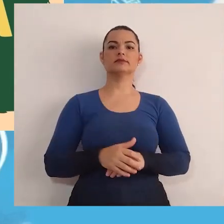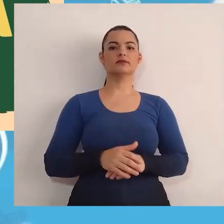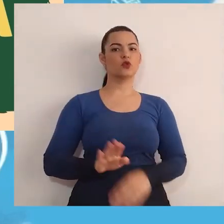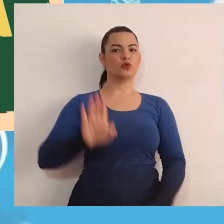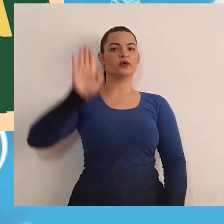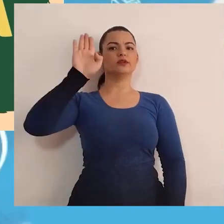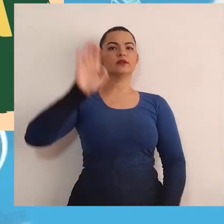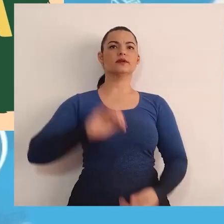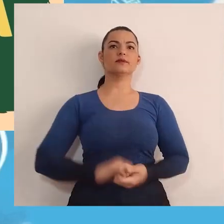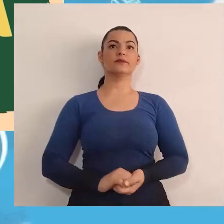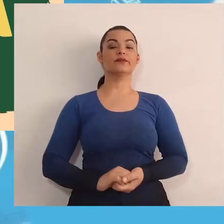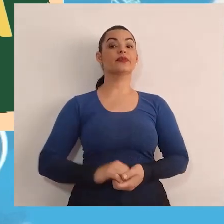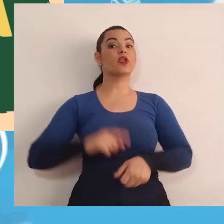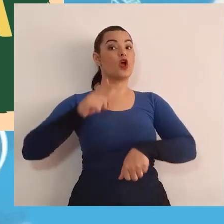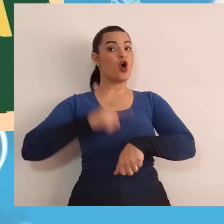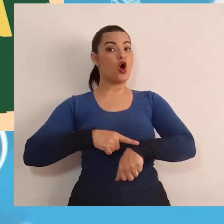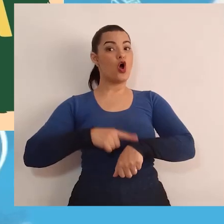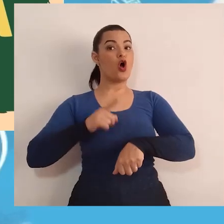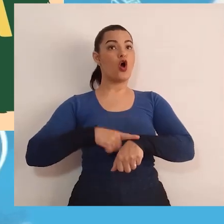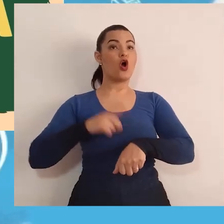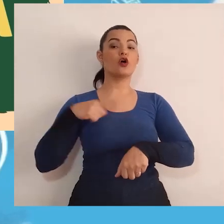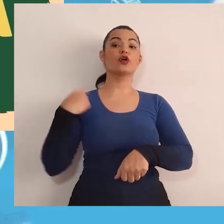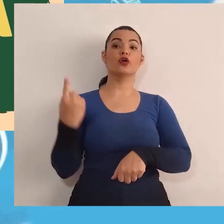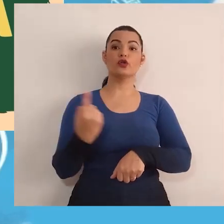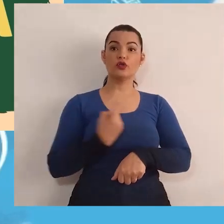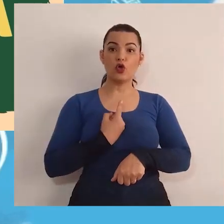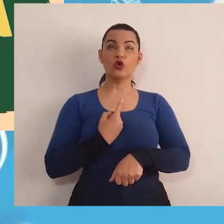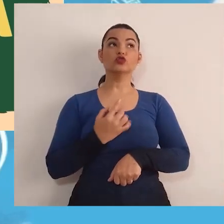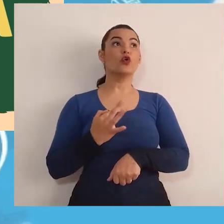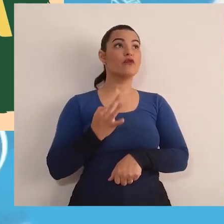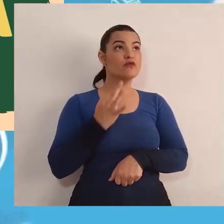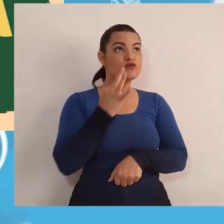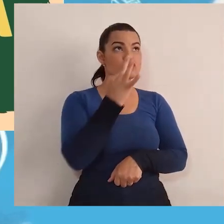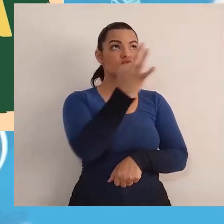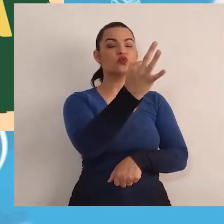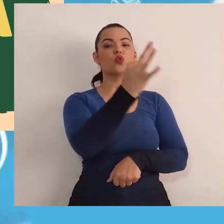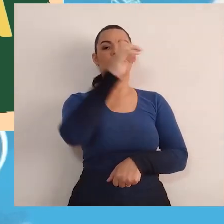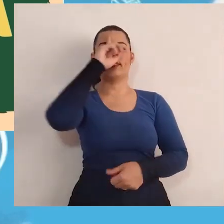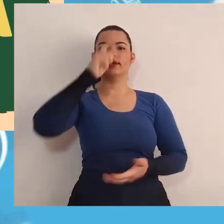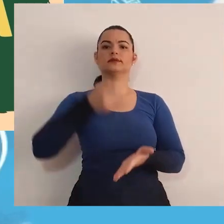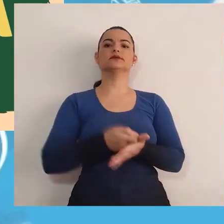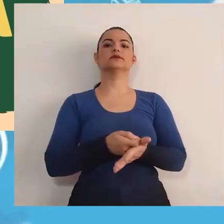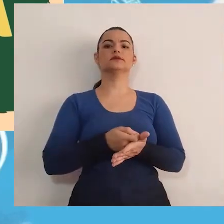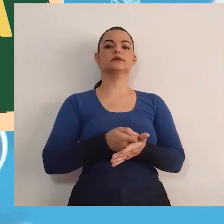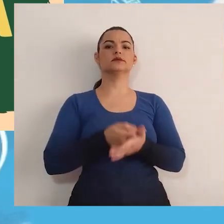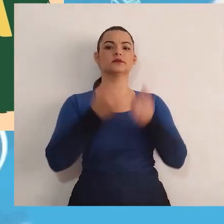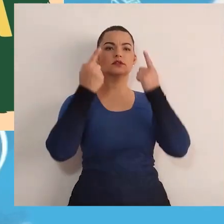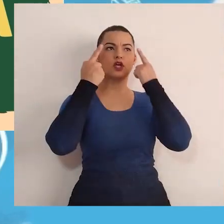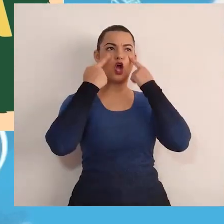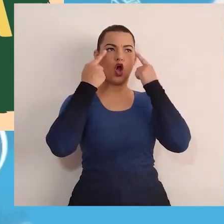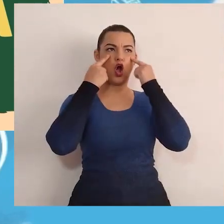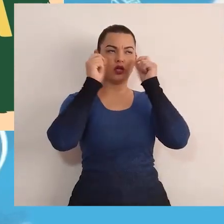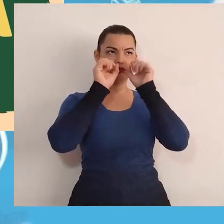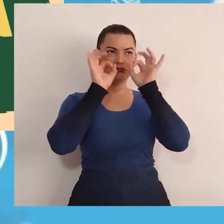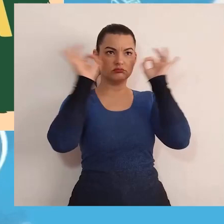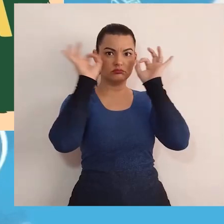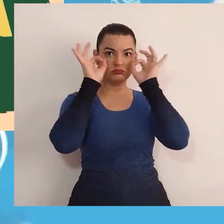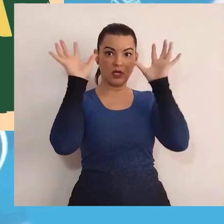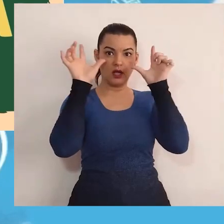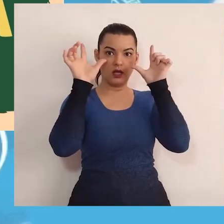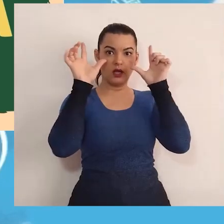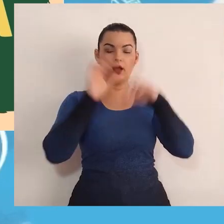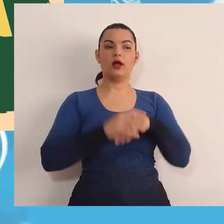É hora de definirmos juntos o nosso futuro! Olhos e ouvidos atentos!